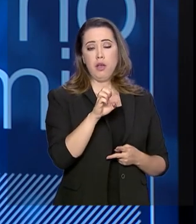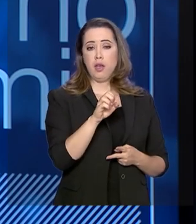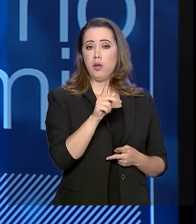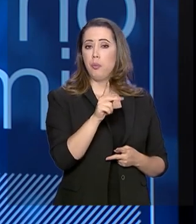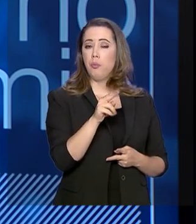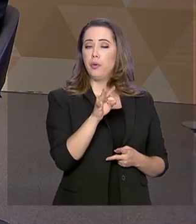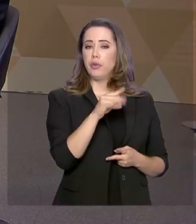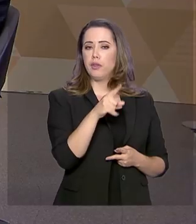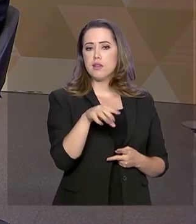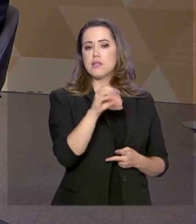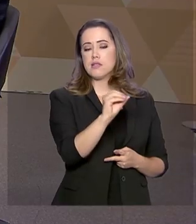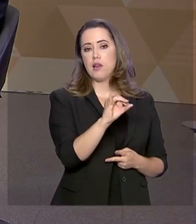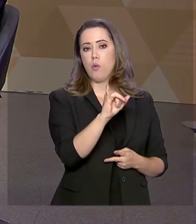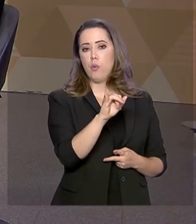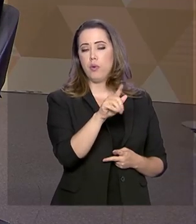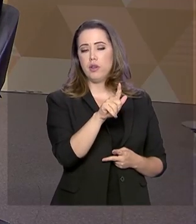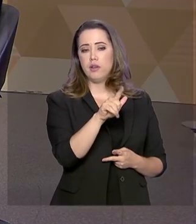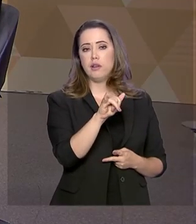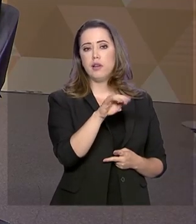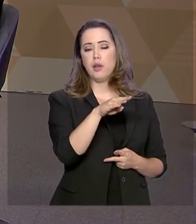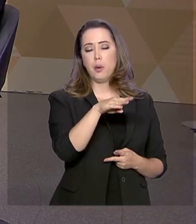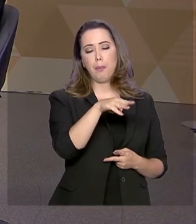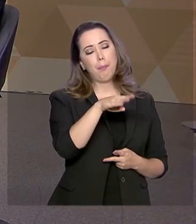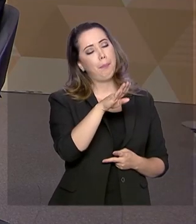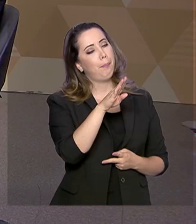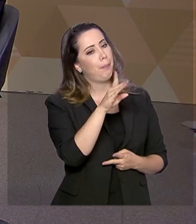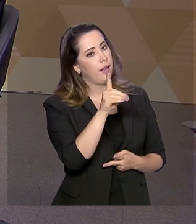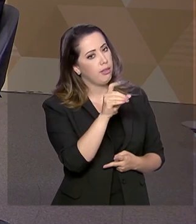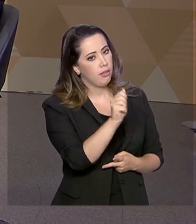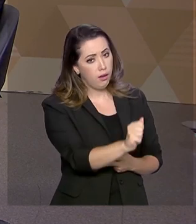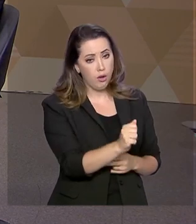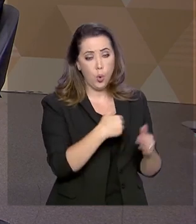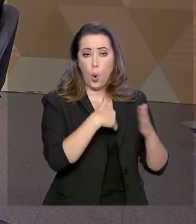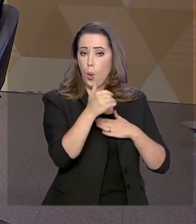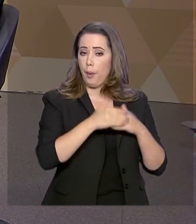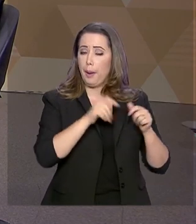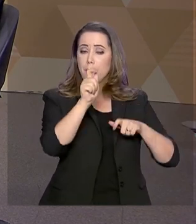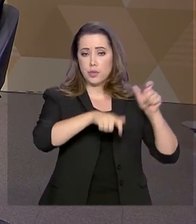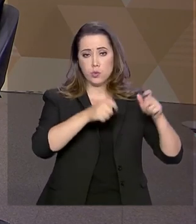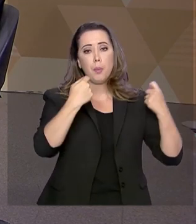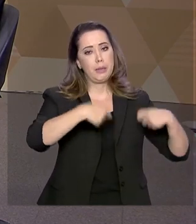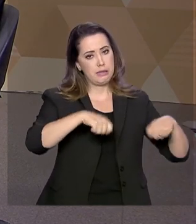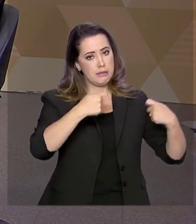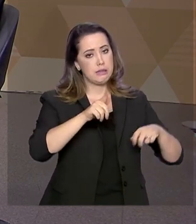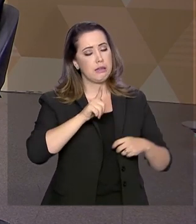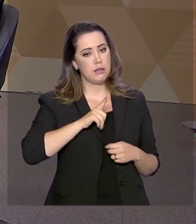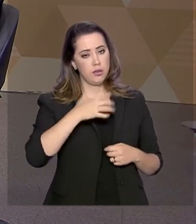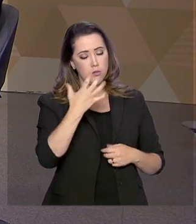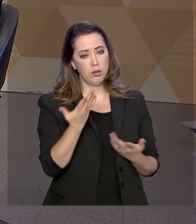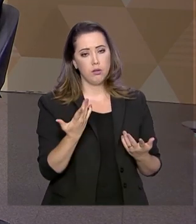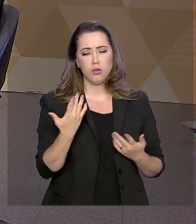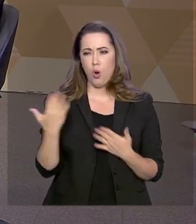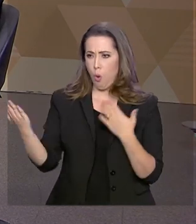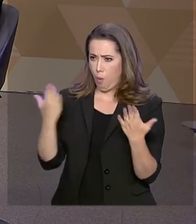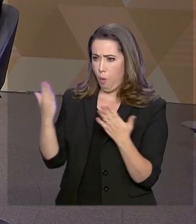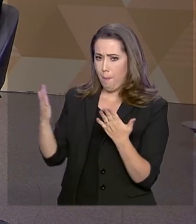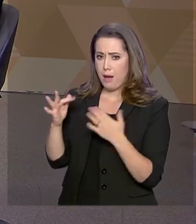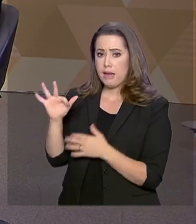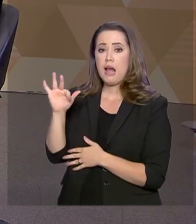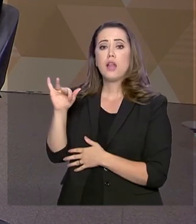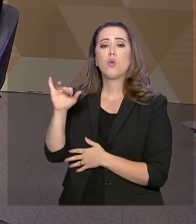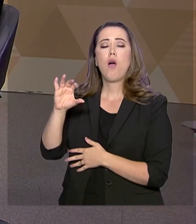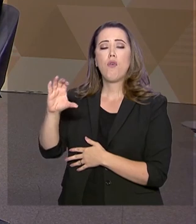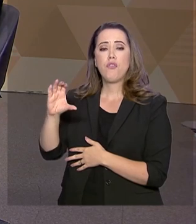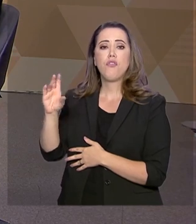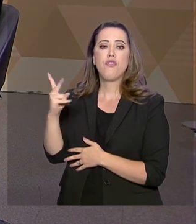qualquer pessoa, seja servidor público, seja alguém que vem de fora para ocupar um cargo na administração. Como se uma ficha limpa. Uma ficha limpa.